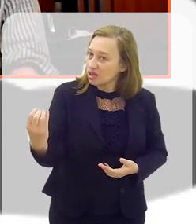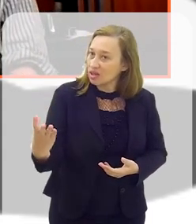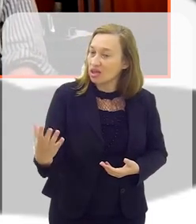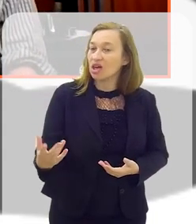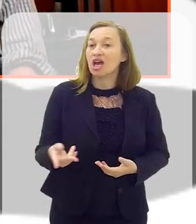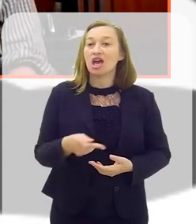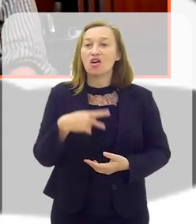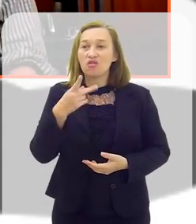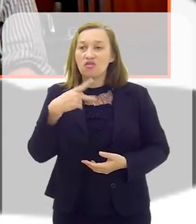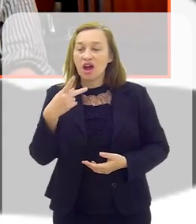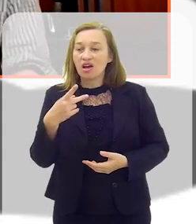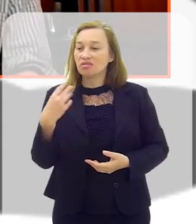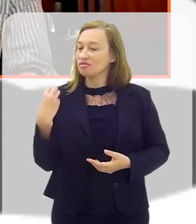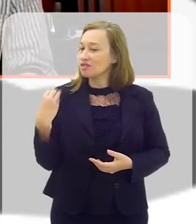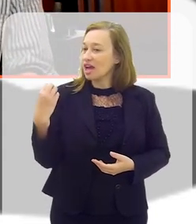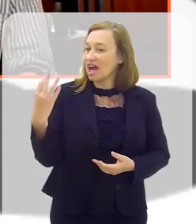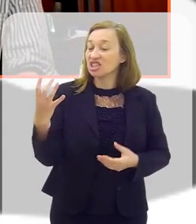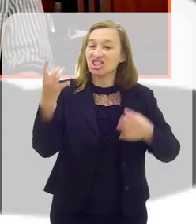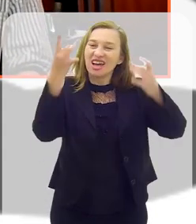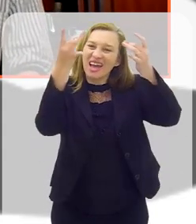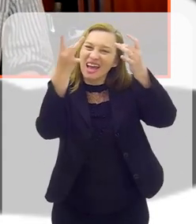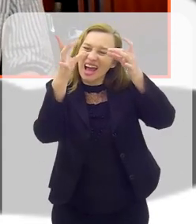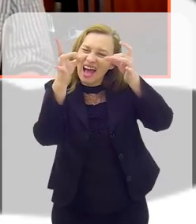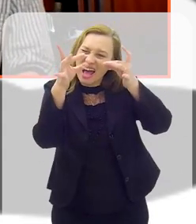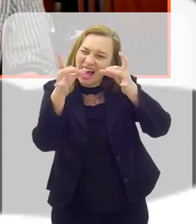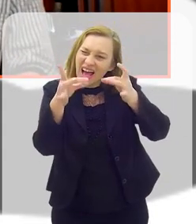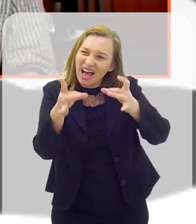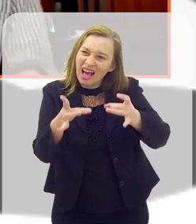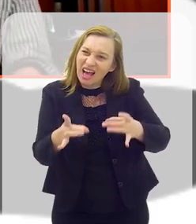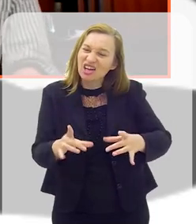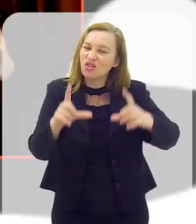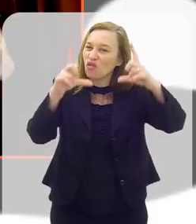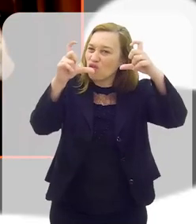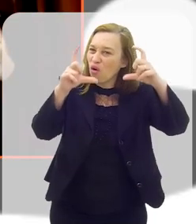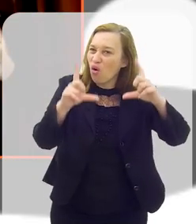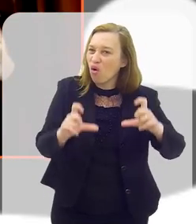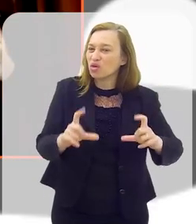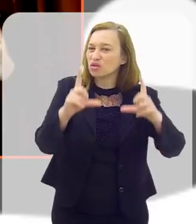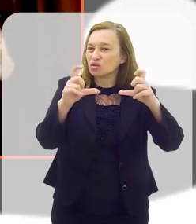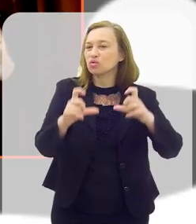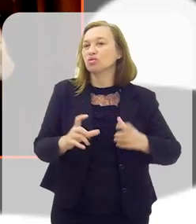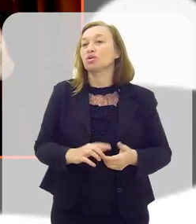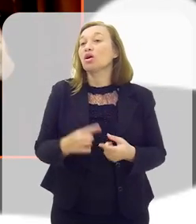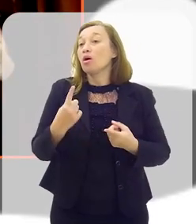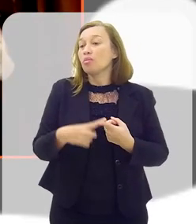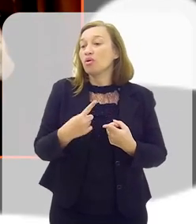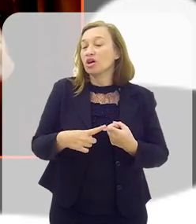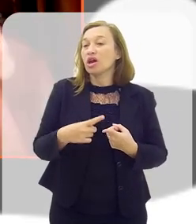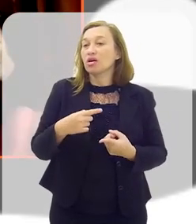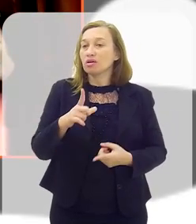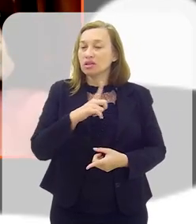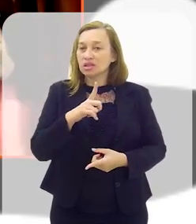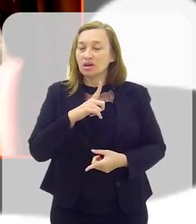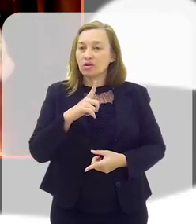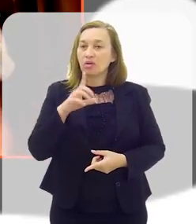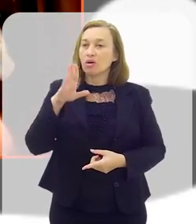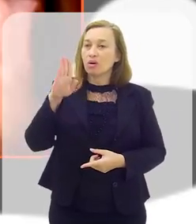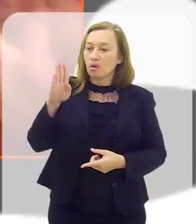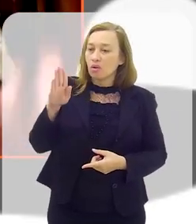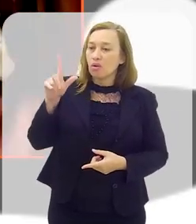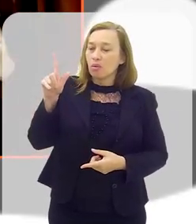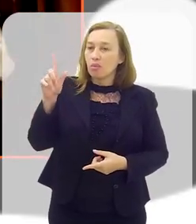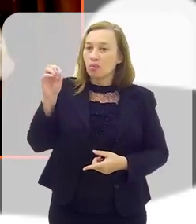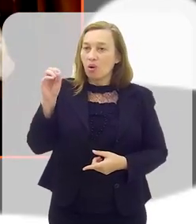eu conto as viagens. Sim. Eu publico fotos de viagens, porque eu tenho um blog que se chama